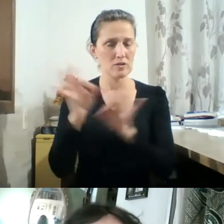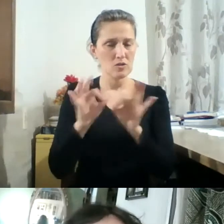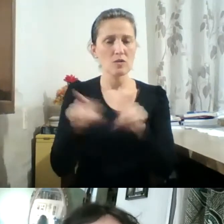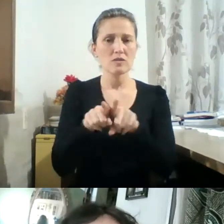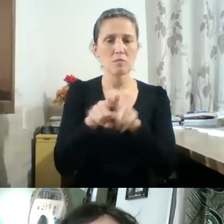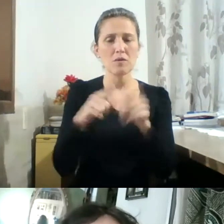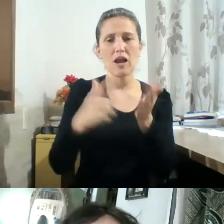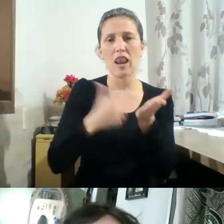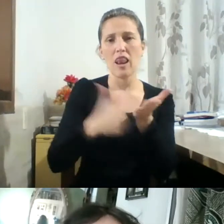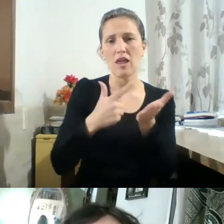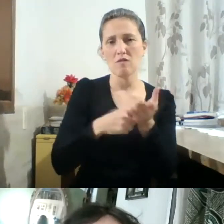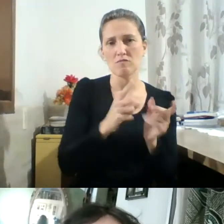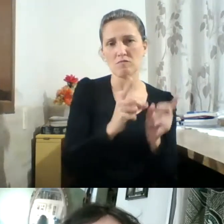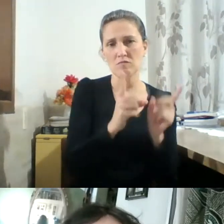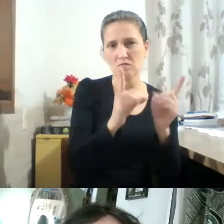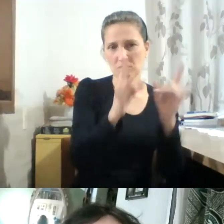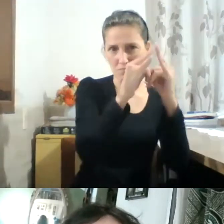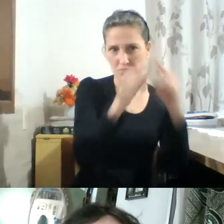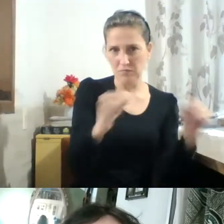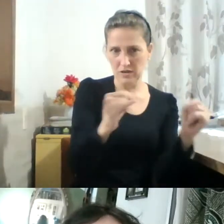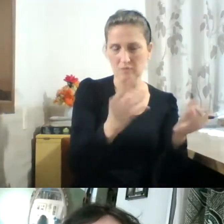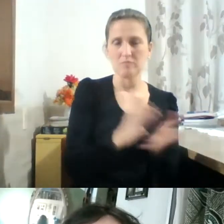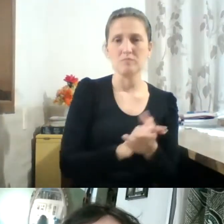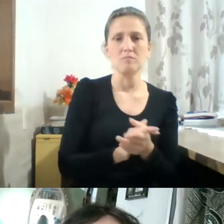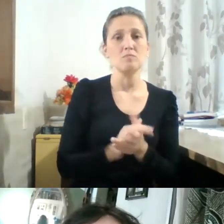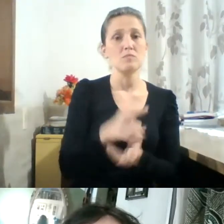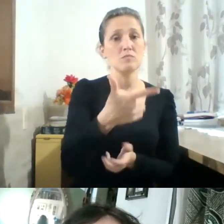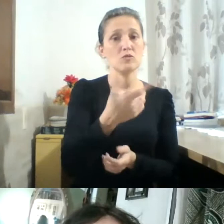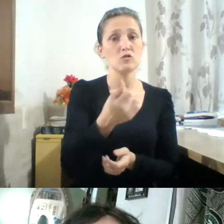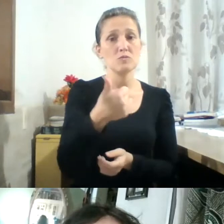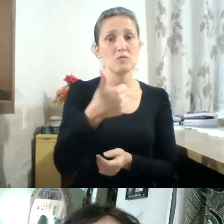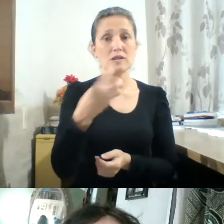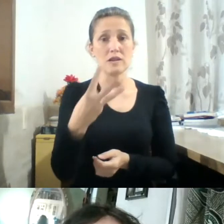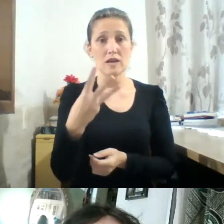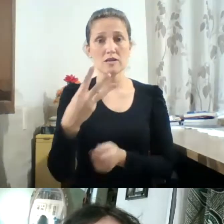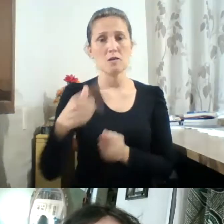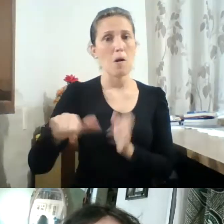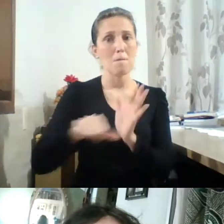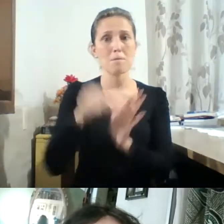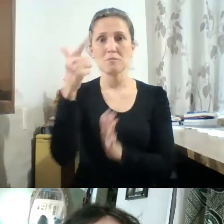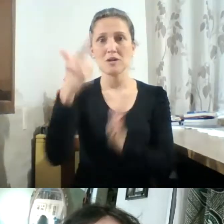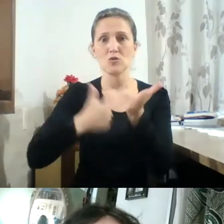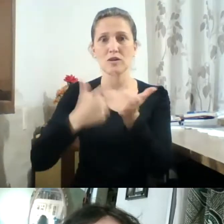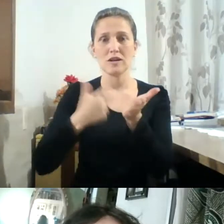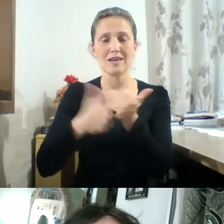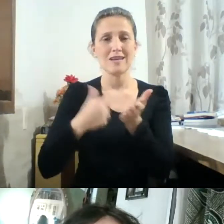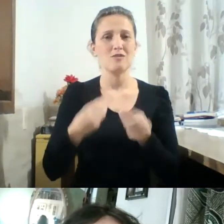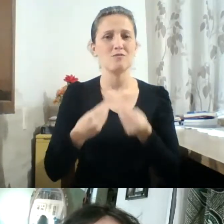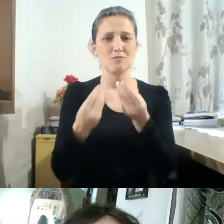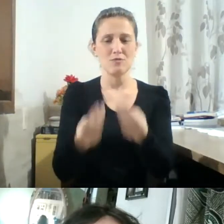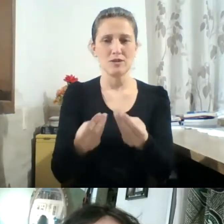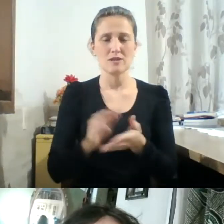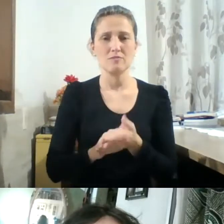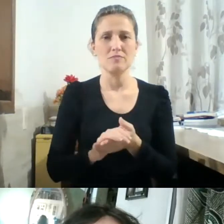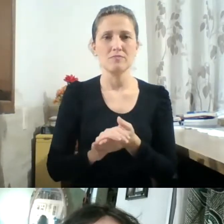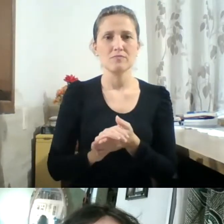Fotografia de Autor. E, em 2013, publicou seu primeiro livro independente, Em Terra, um ensaio fotográfico e documental,